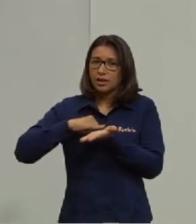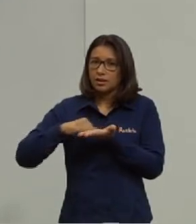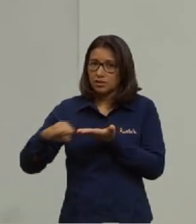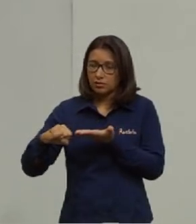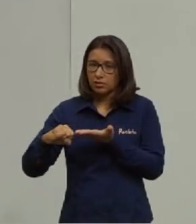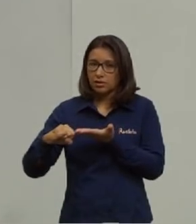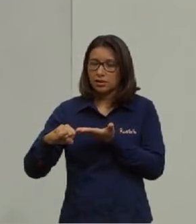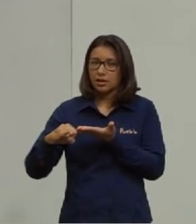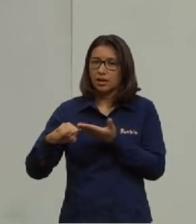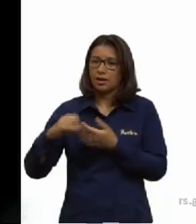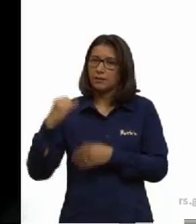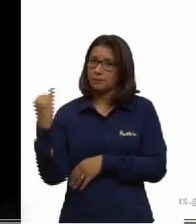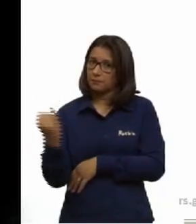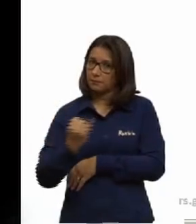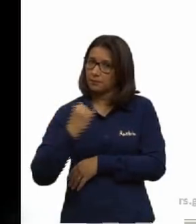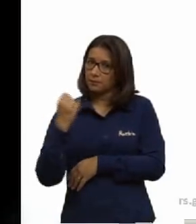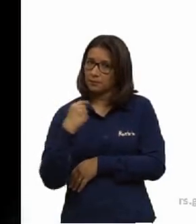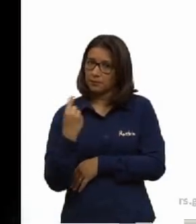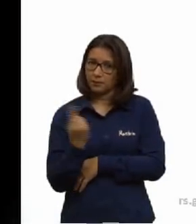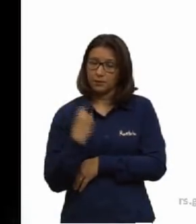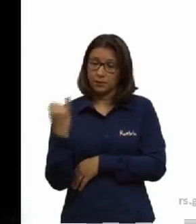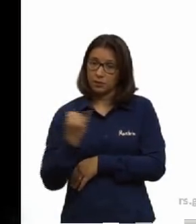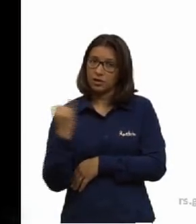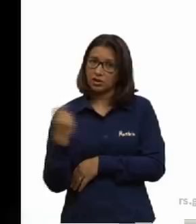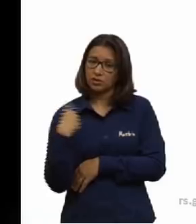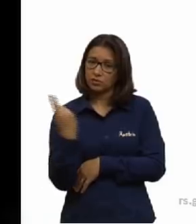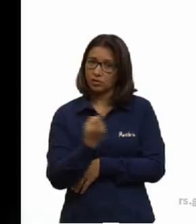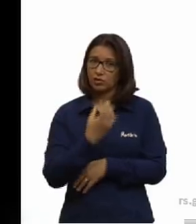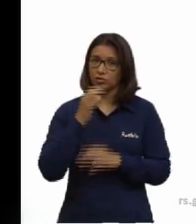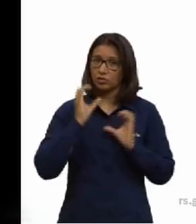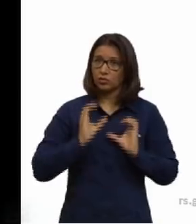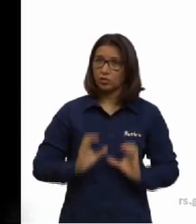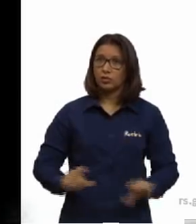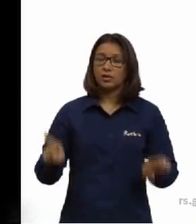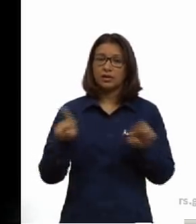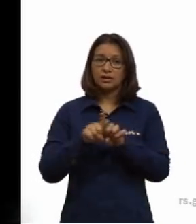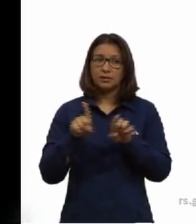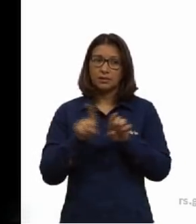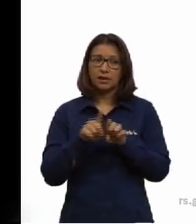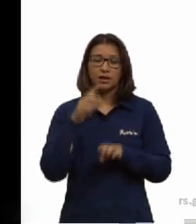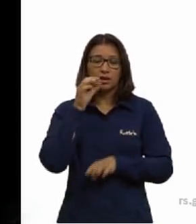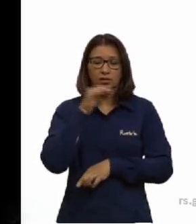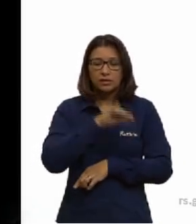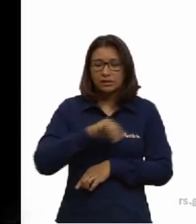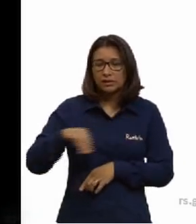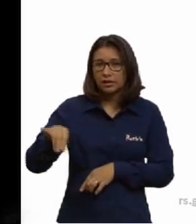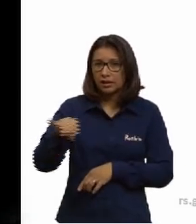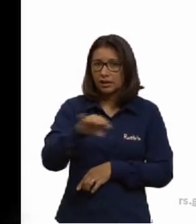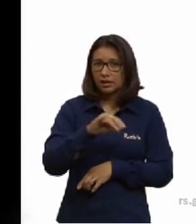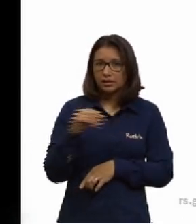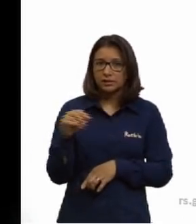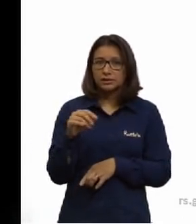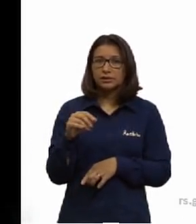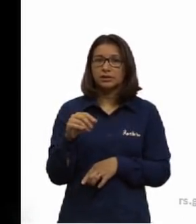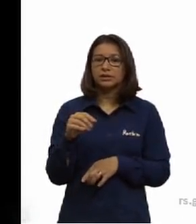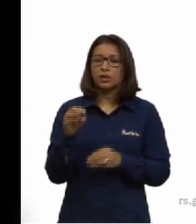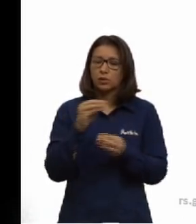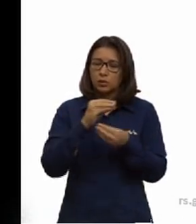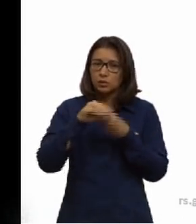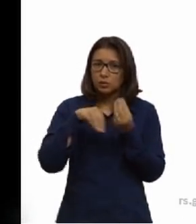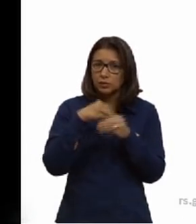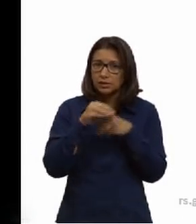imprescindível no nosso corpo. E aí nós temos os sais minerais, que são substâncias